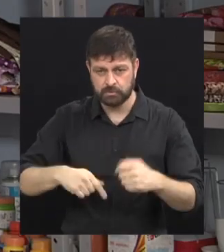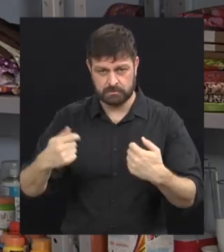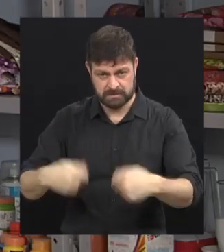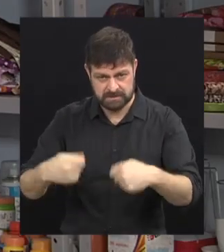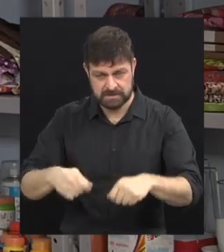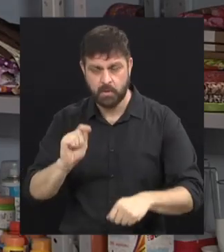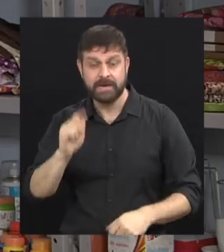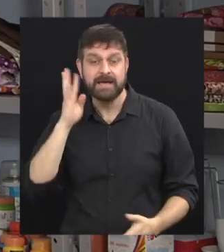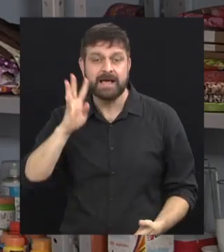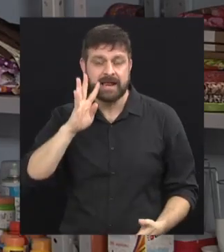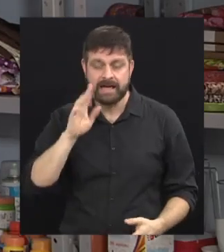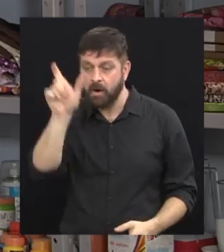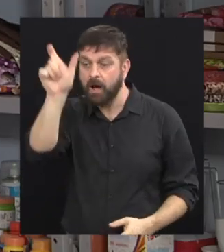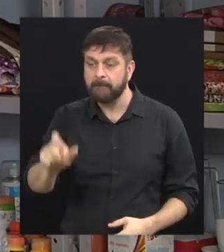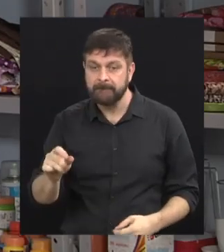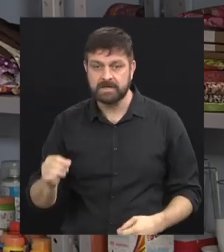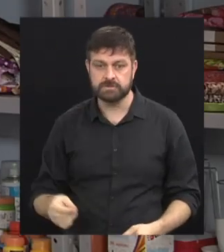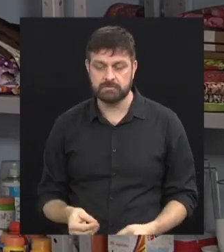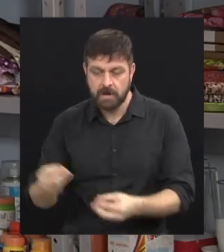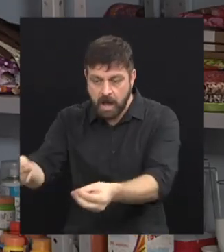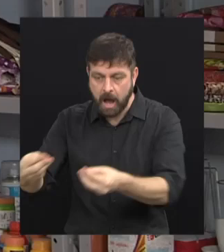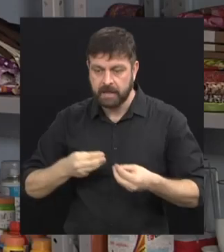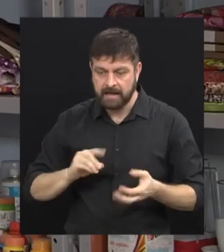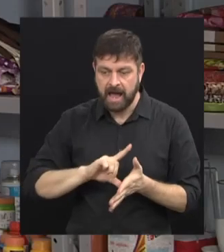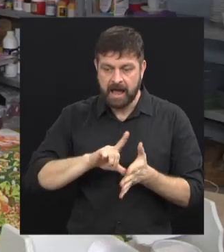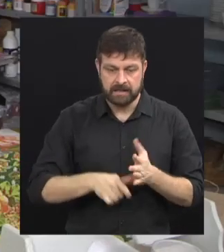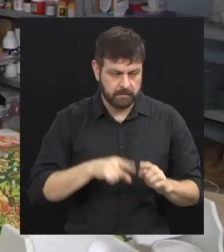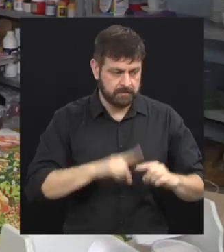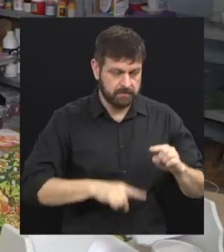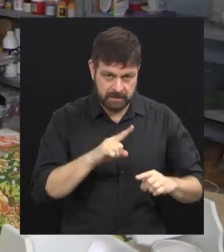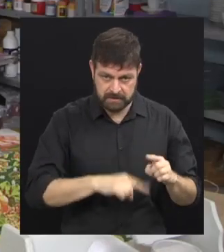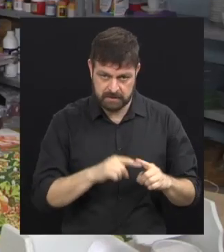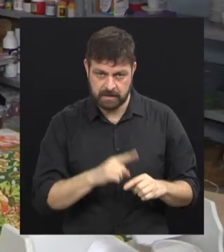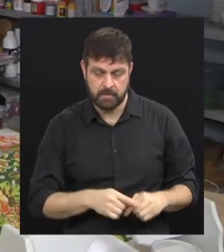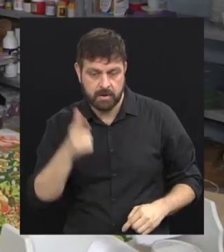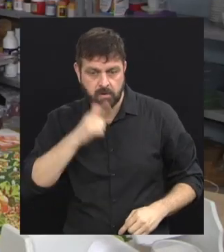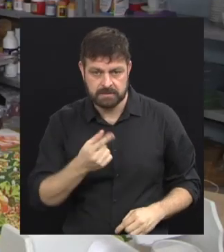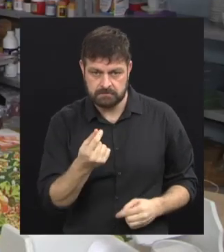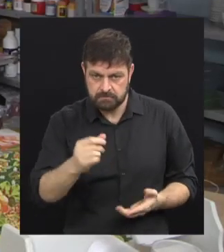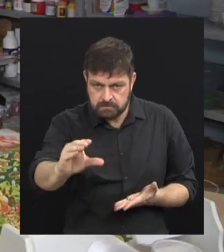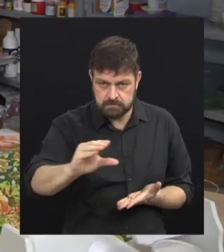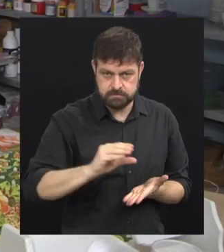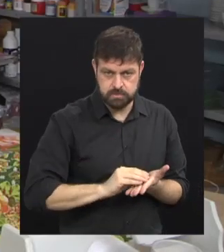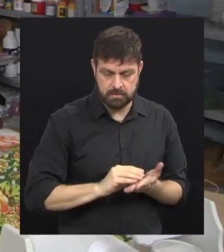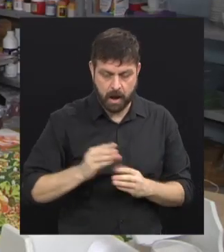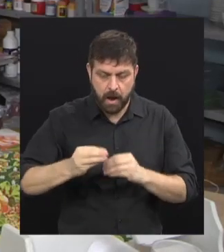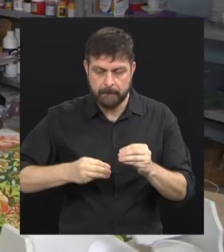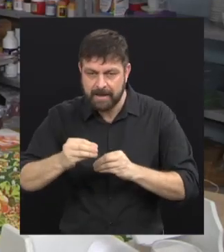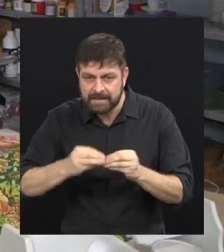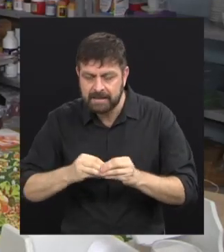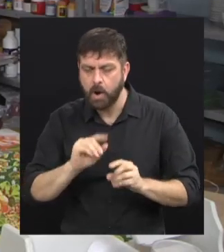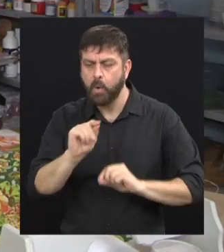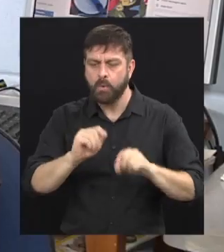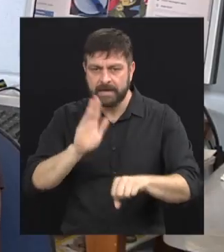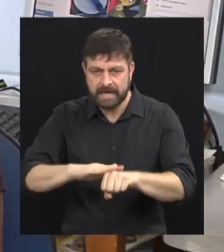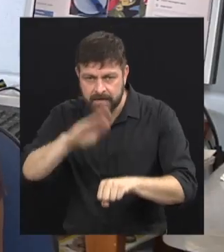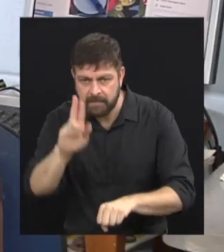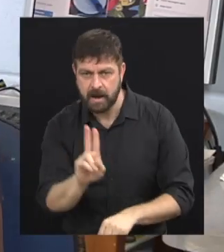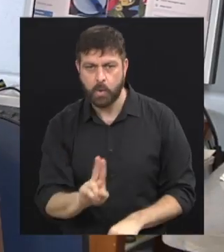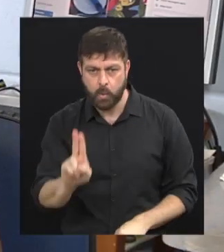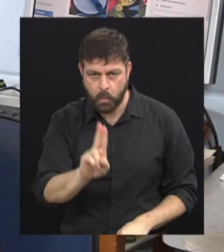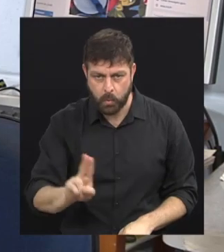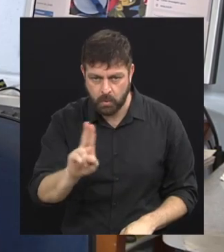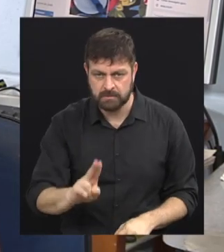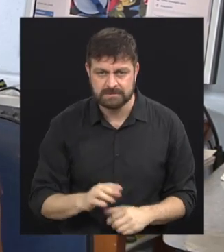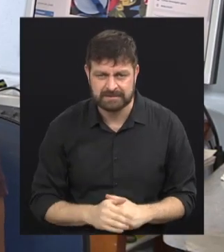legal quem tá assistindo a gente doar pra depois isso ser revertido pra arrecadar verba pra entidade? Tecido? O que vocês mais usam? Então, no